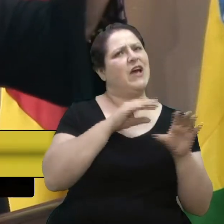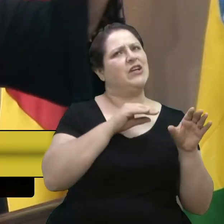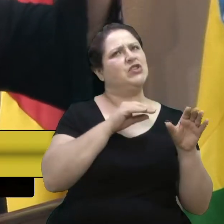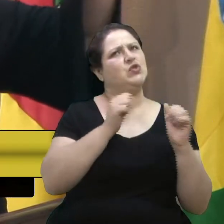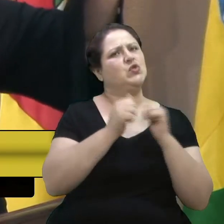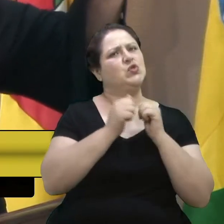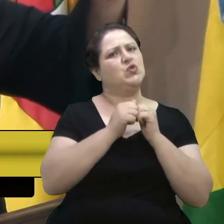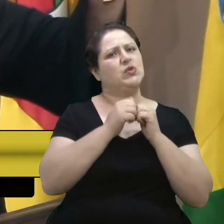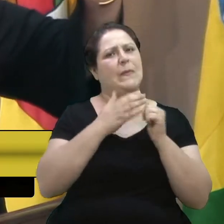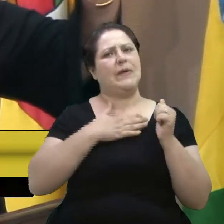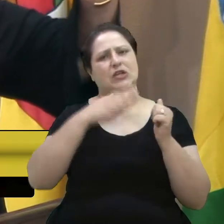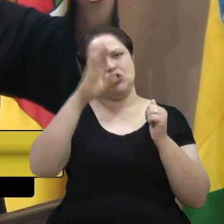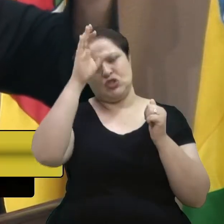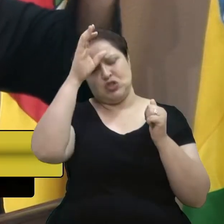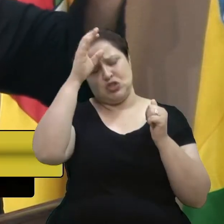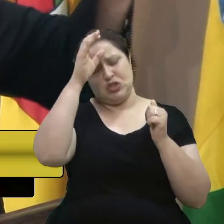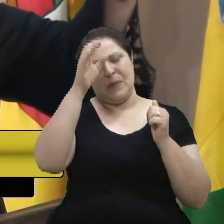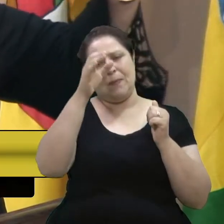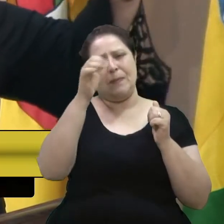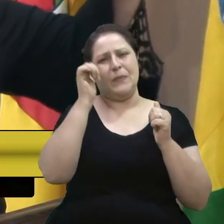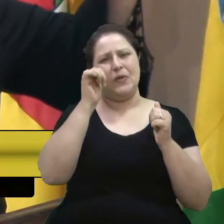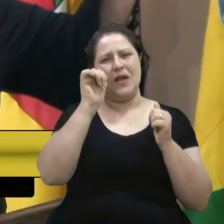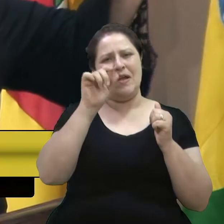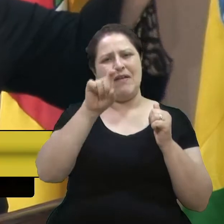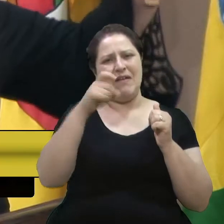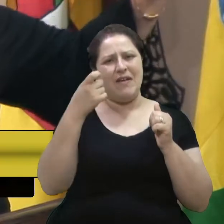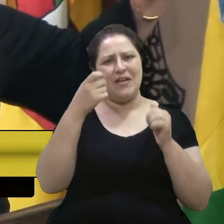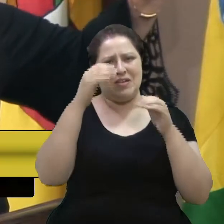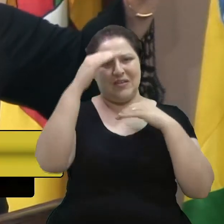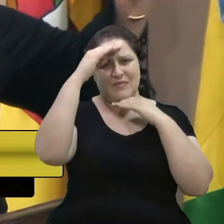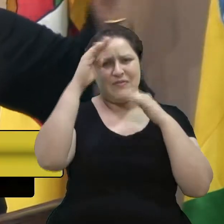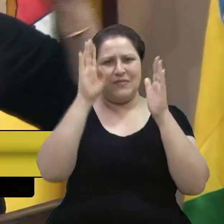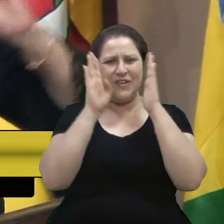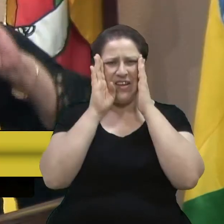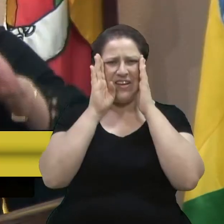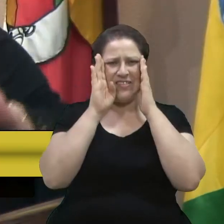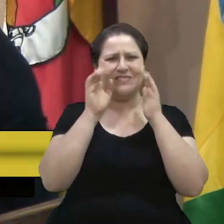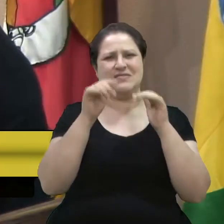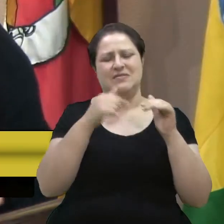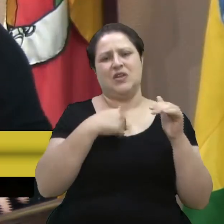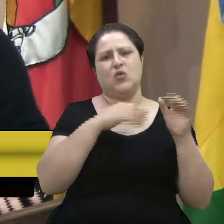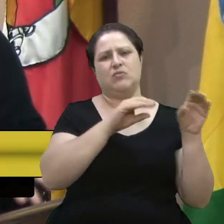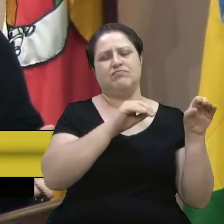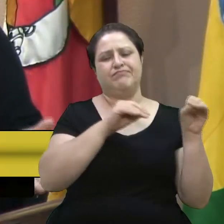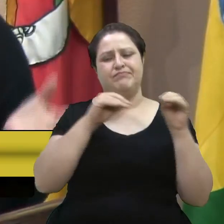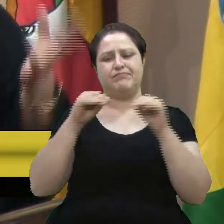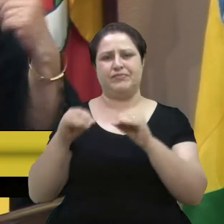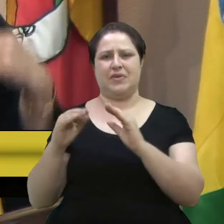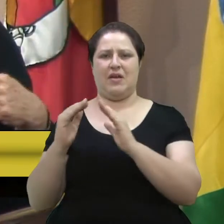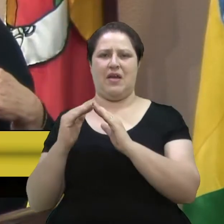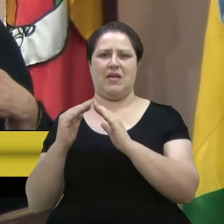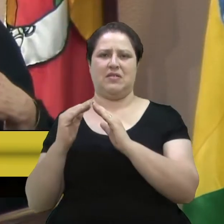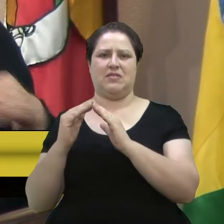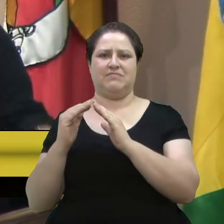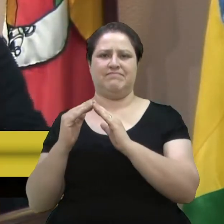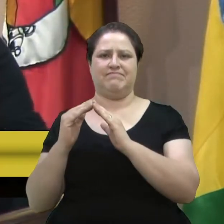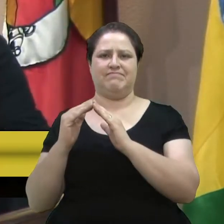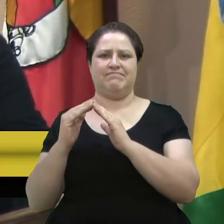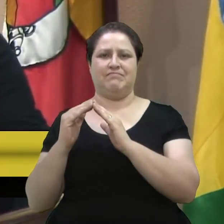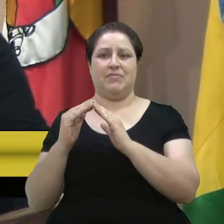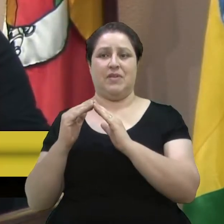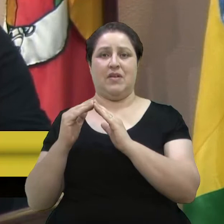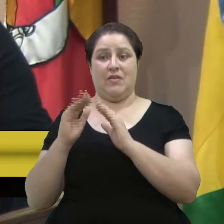ex-freira, professora do São Carlos, morei três anos com ela, ela casou, eu tive que voltar para casa.